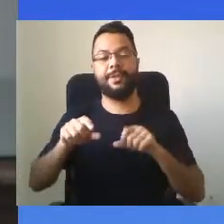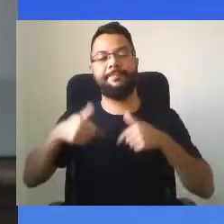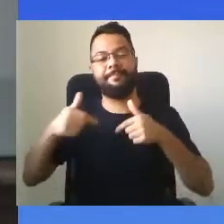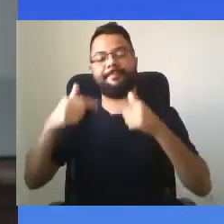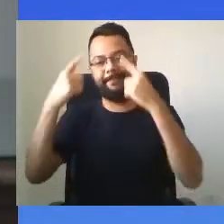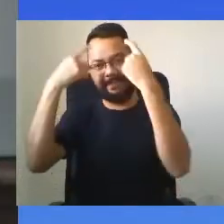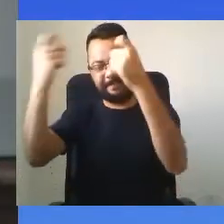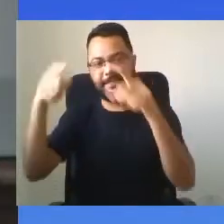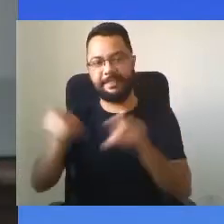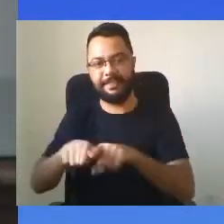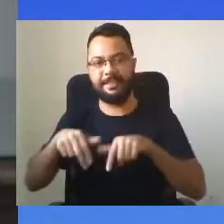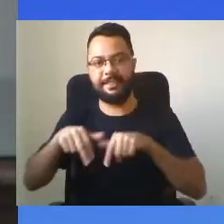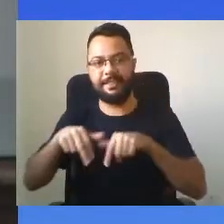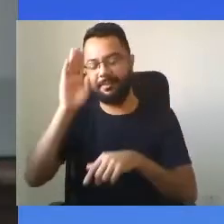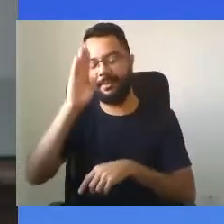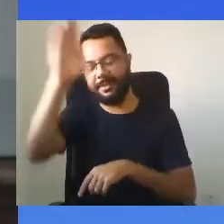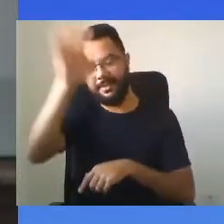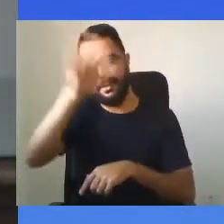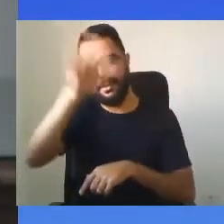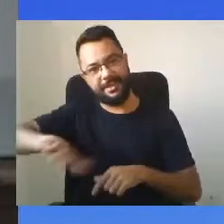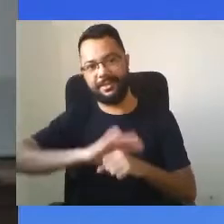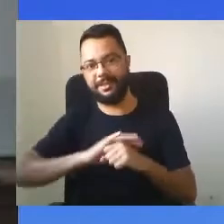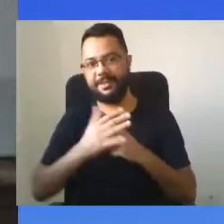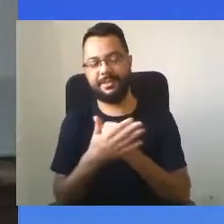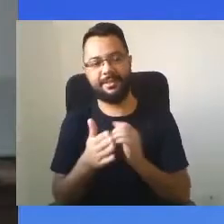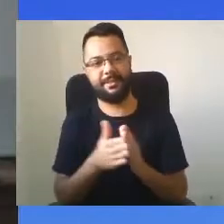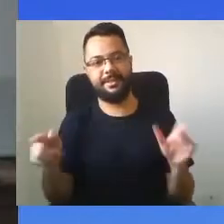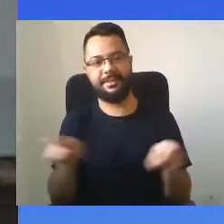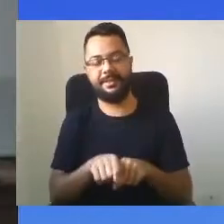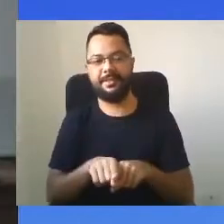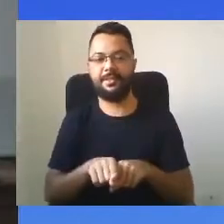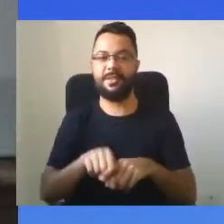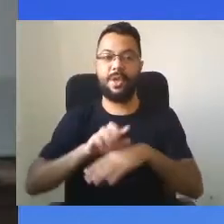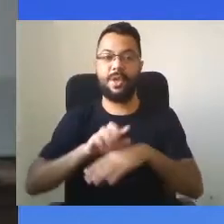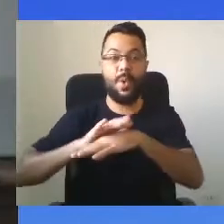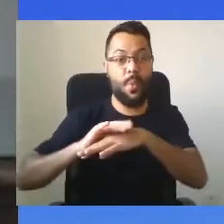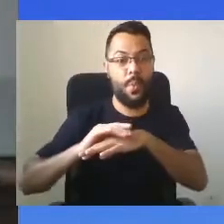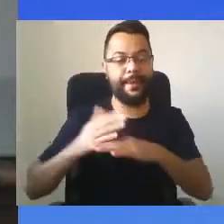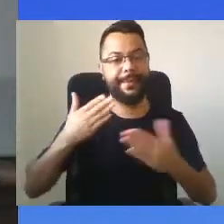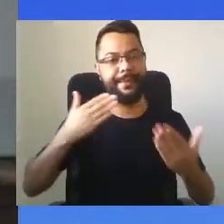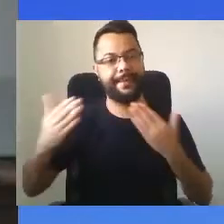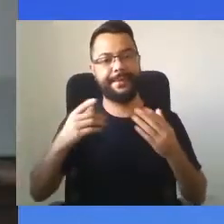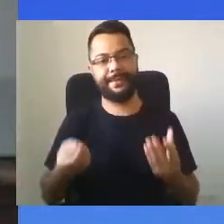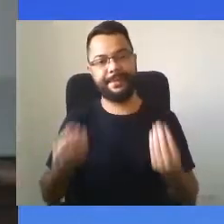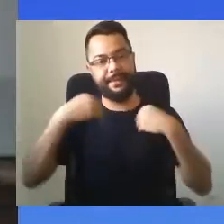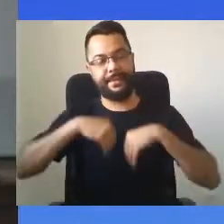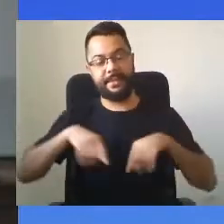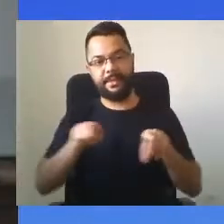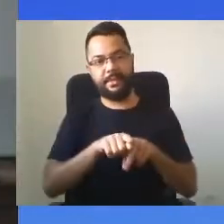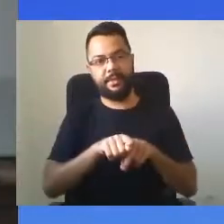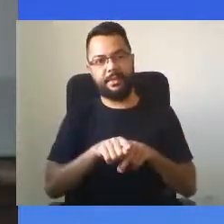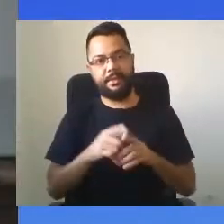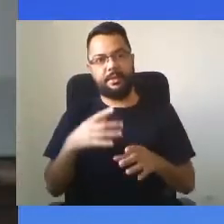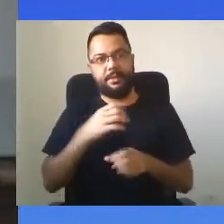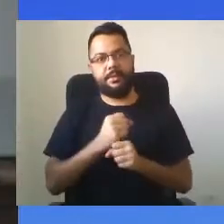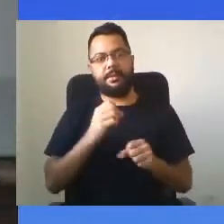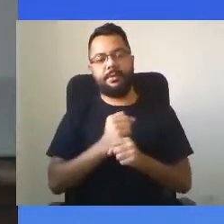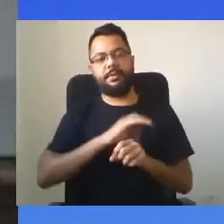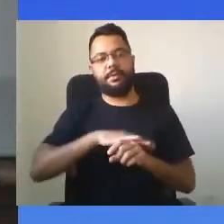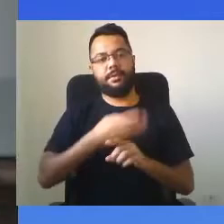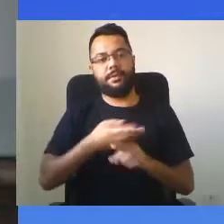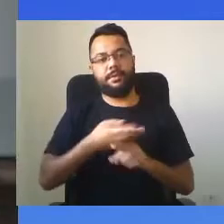agravou na pandemia, o aumento de doenças emocionais devido ao acúmulo de atividade, e no caso de nós,